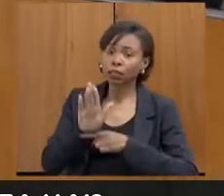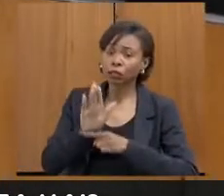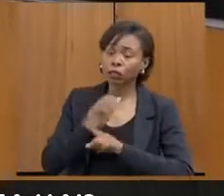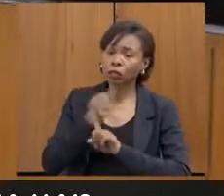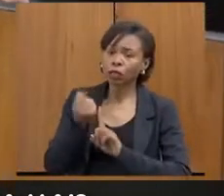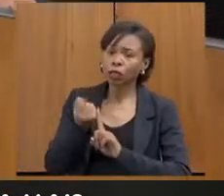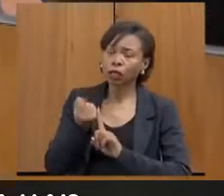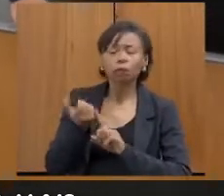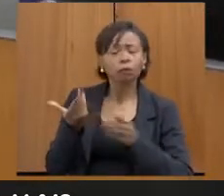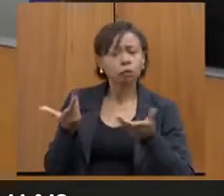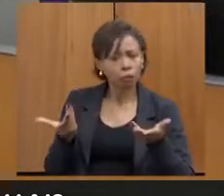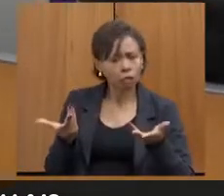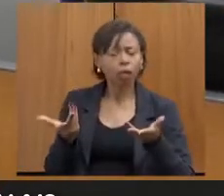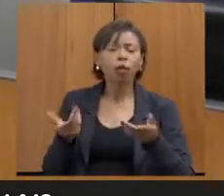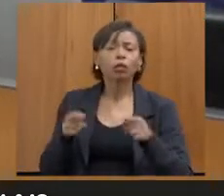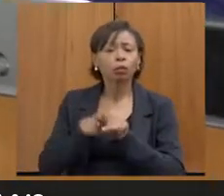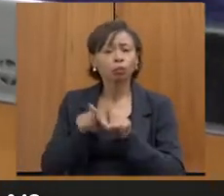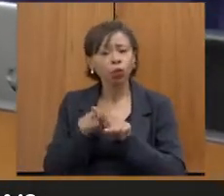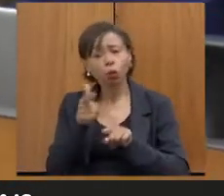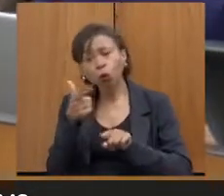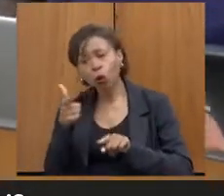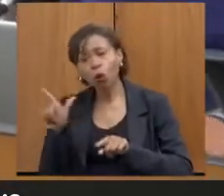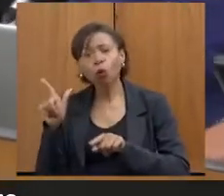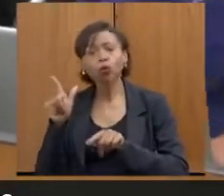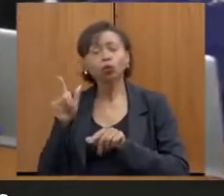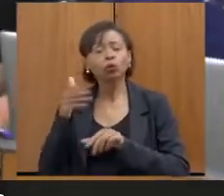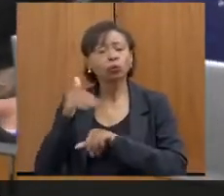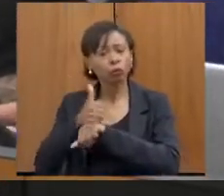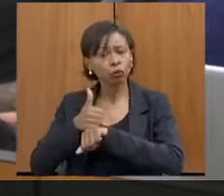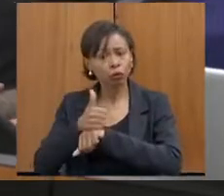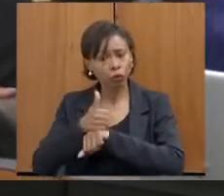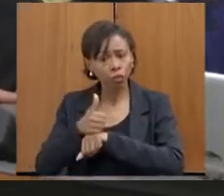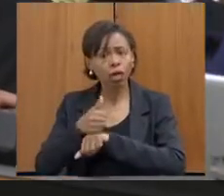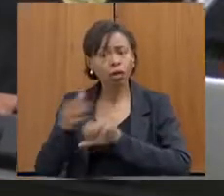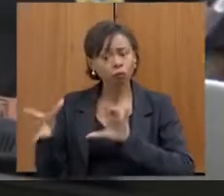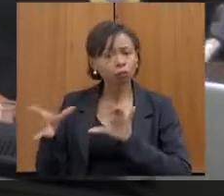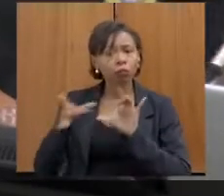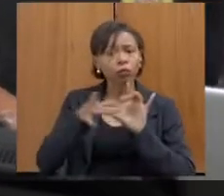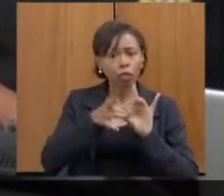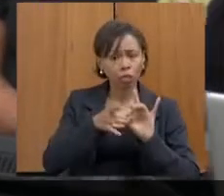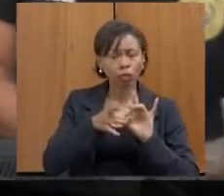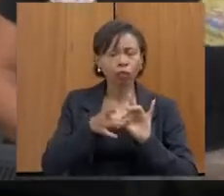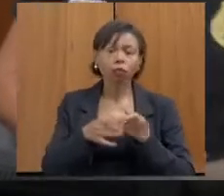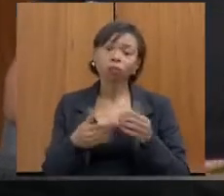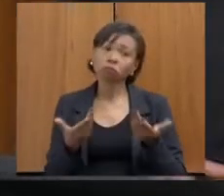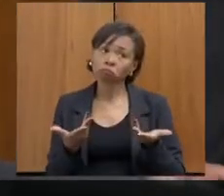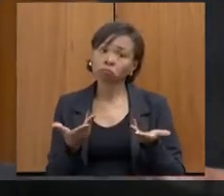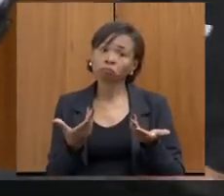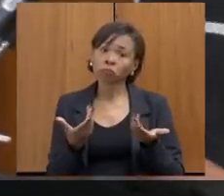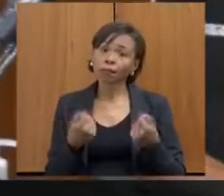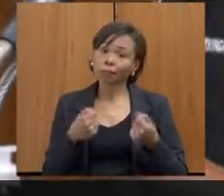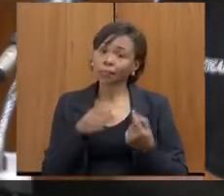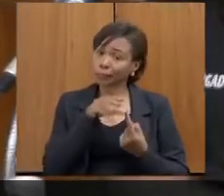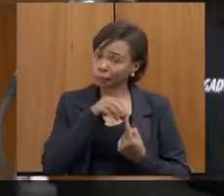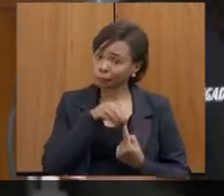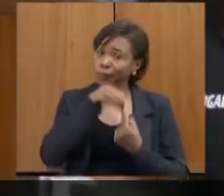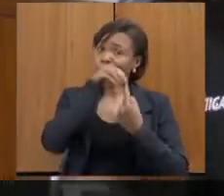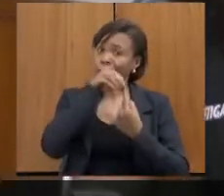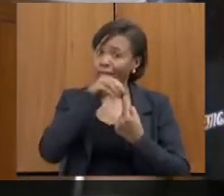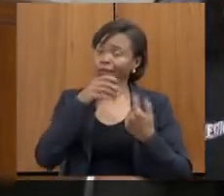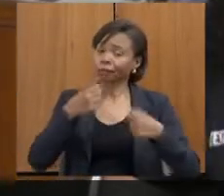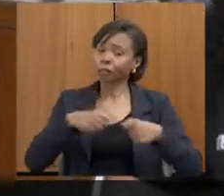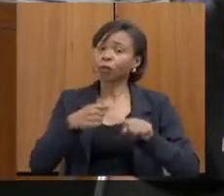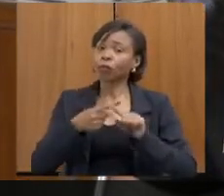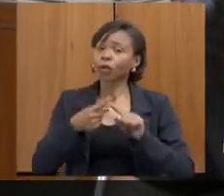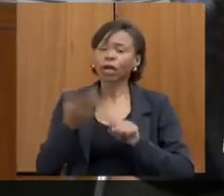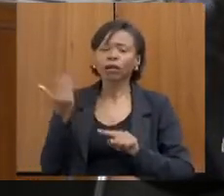profissionais agregados a cada especializada? Uma das questões... Eu acho que talvez devesse ser prioridade, porque no último levantamento que